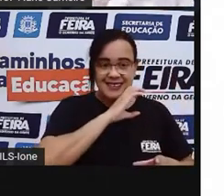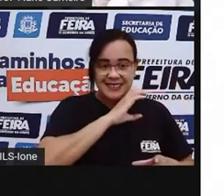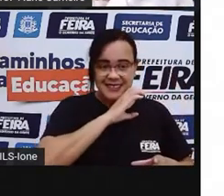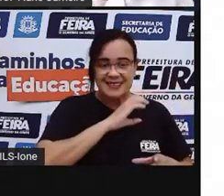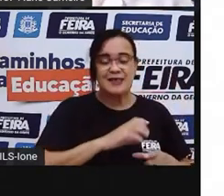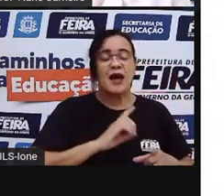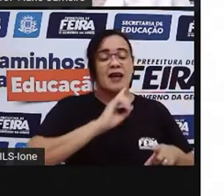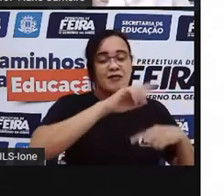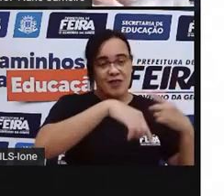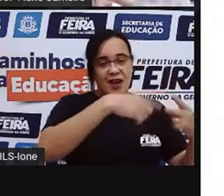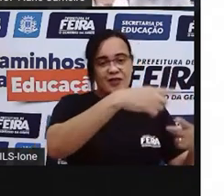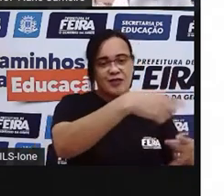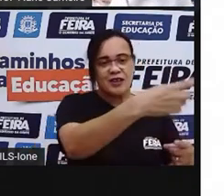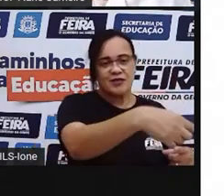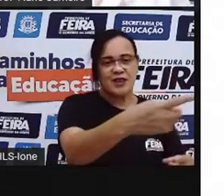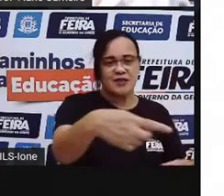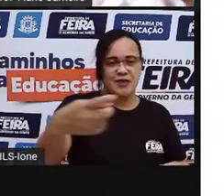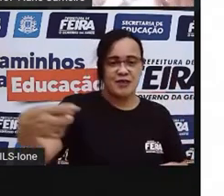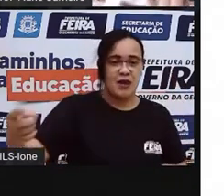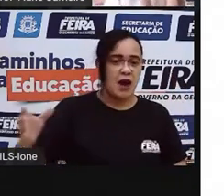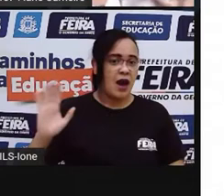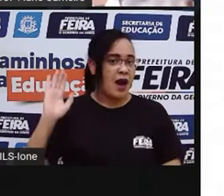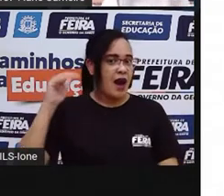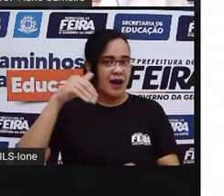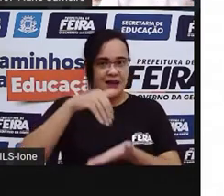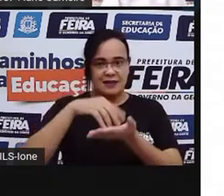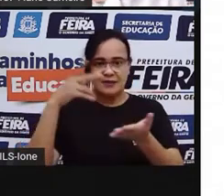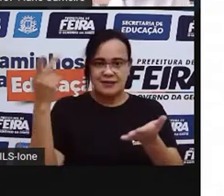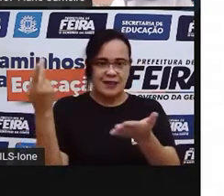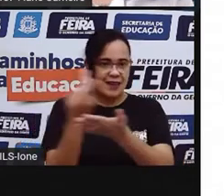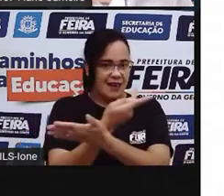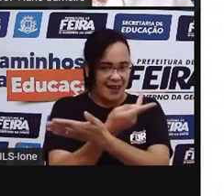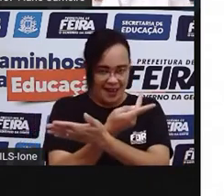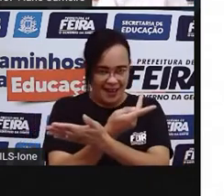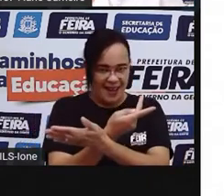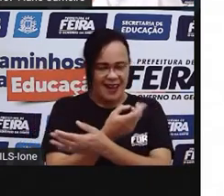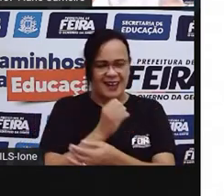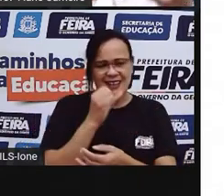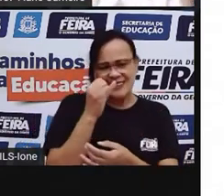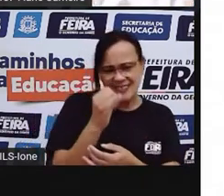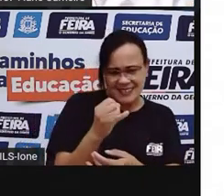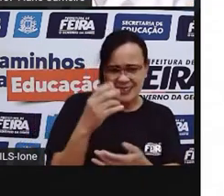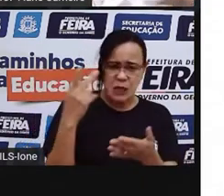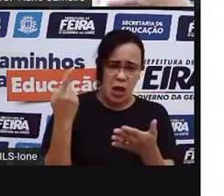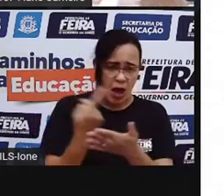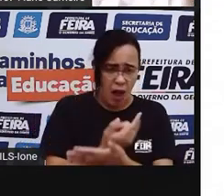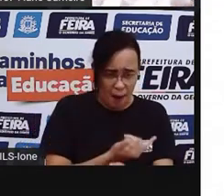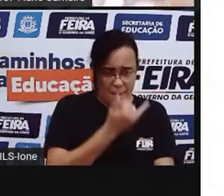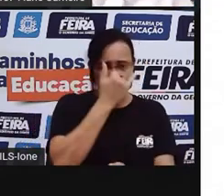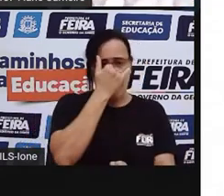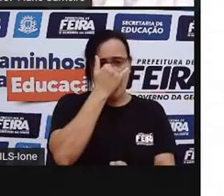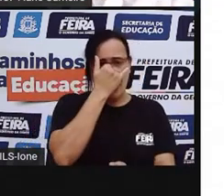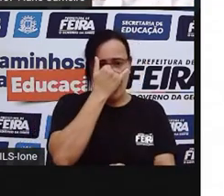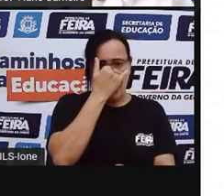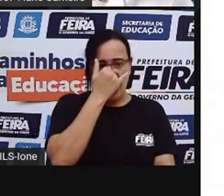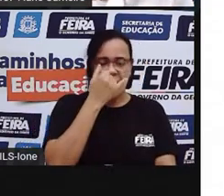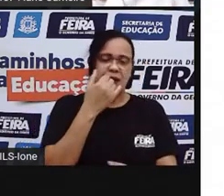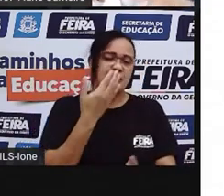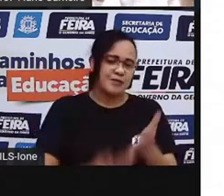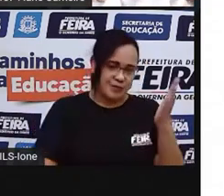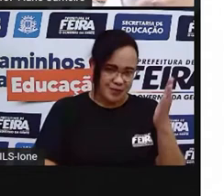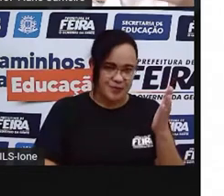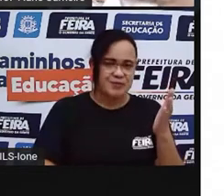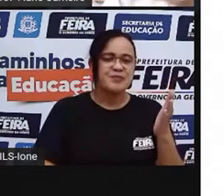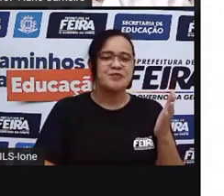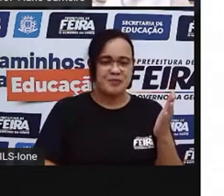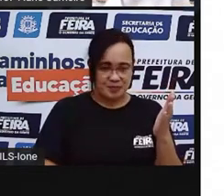E assim vai continuando, até alguém errar a ordem do alfabeto. Até chegar o momento que ninguém lembrar o nome